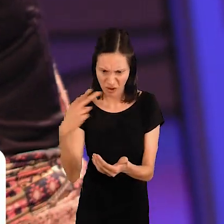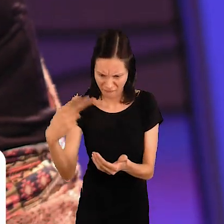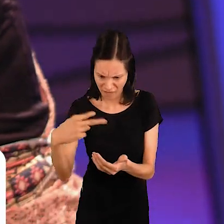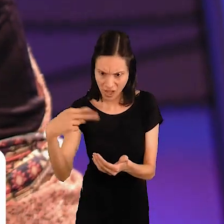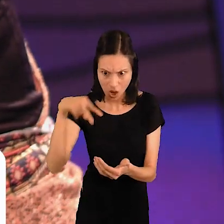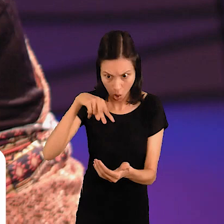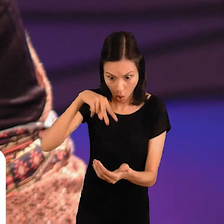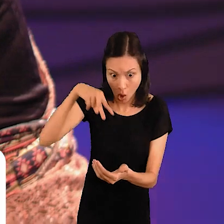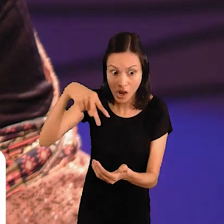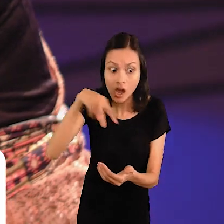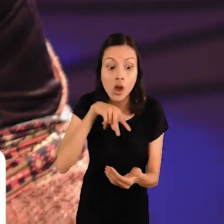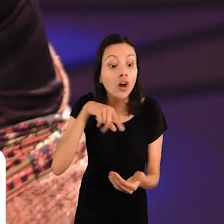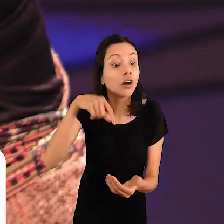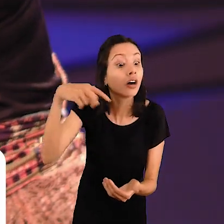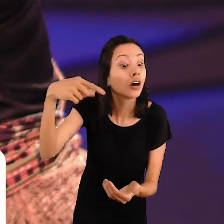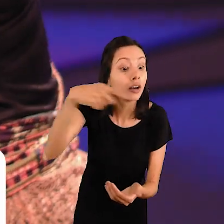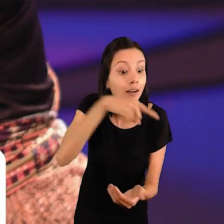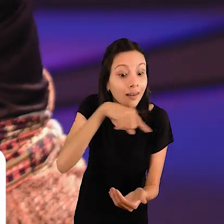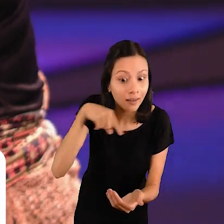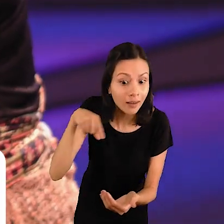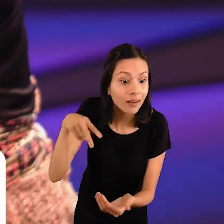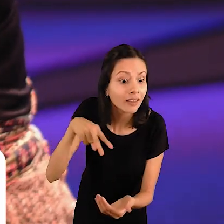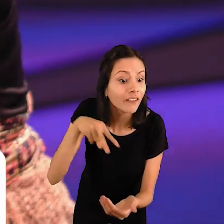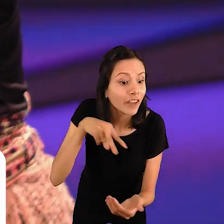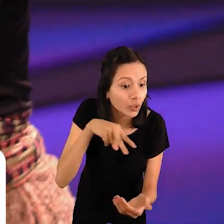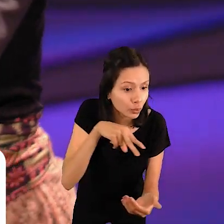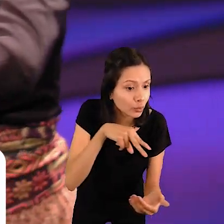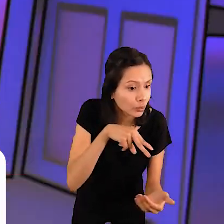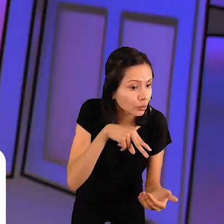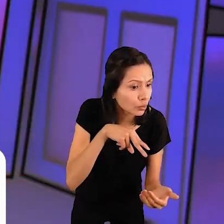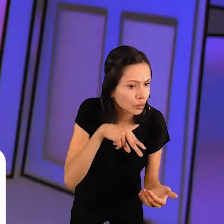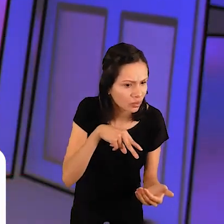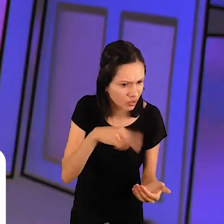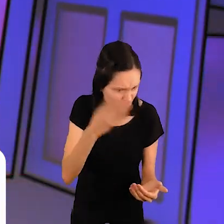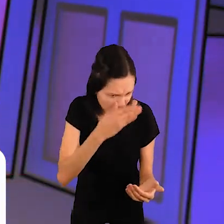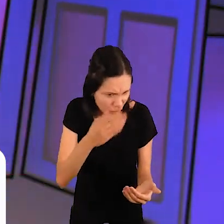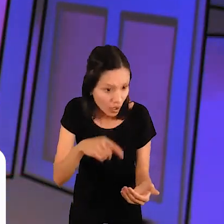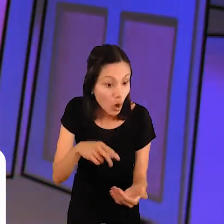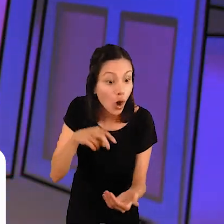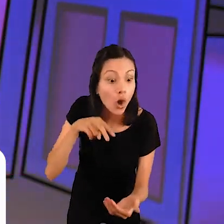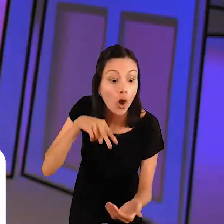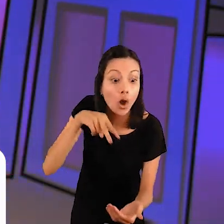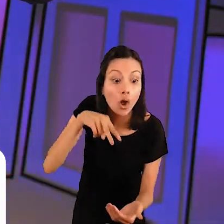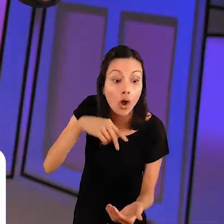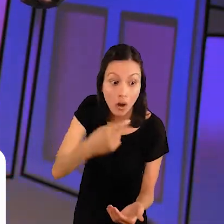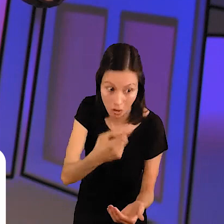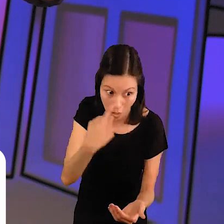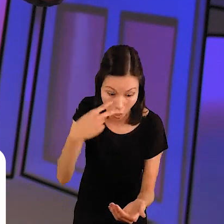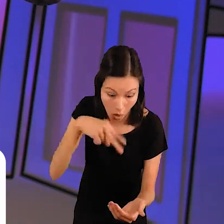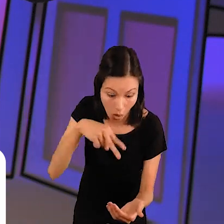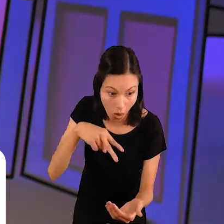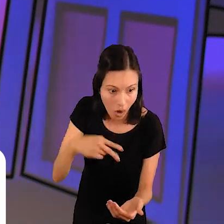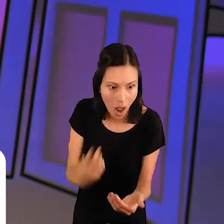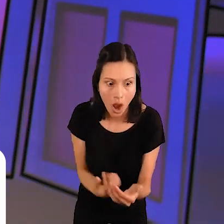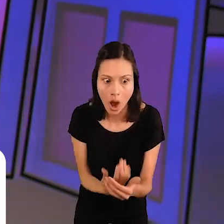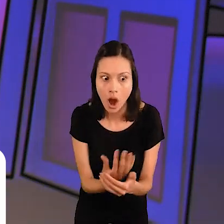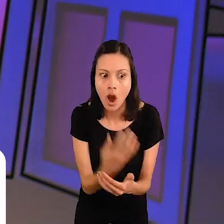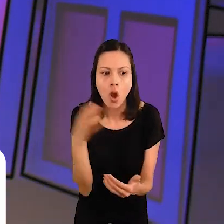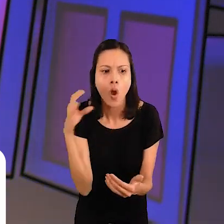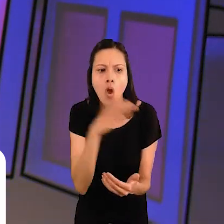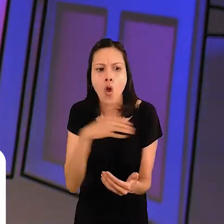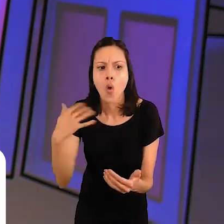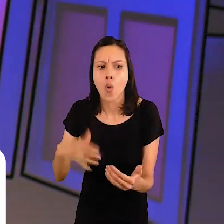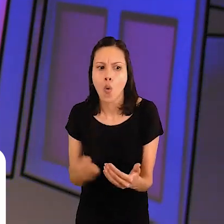Vocês estão enxergando? Ah, tu não viu? Aqui, ó... Está fervendo. Saindo